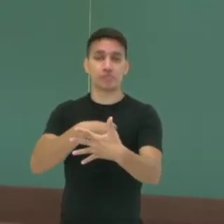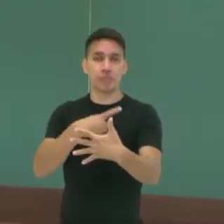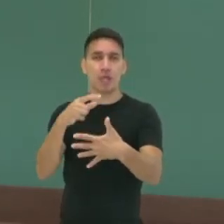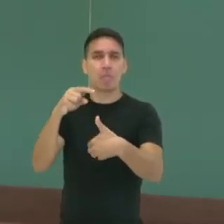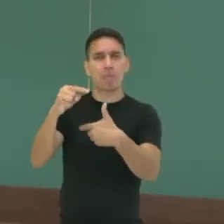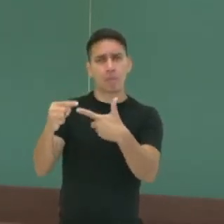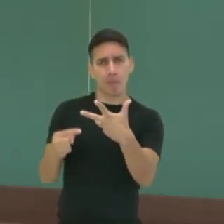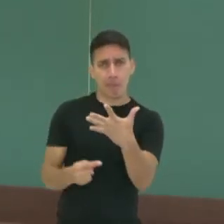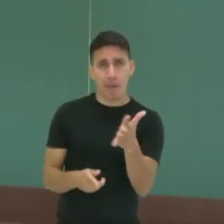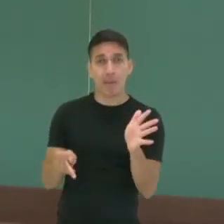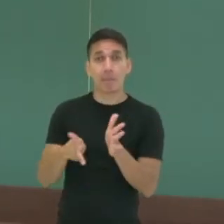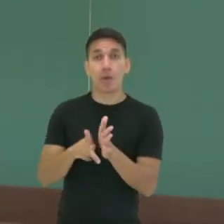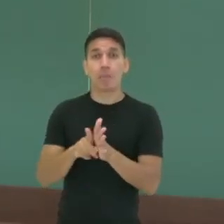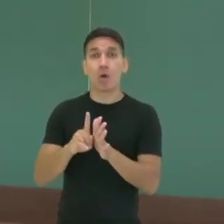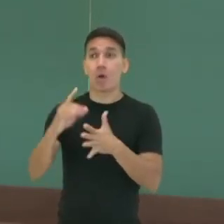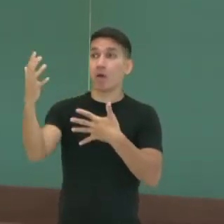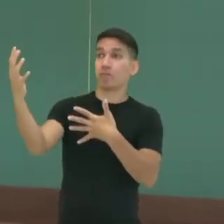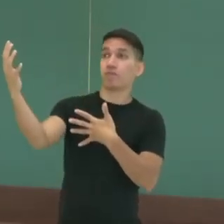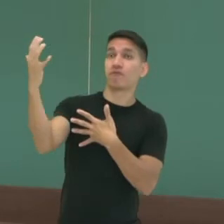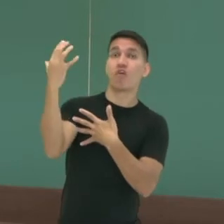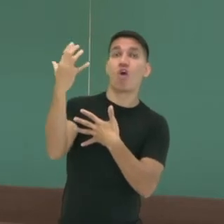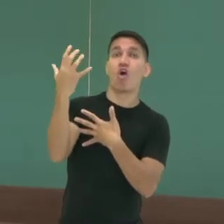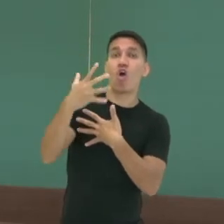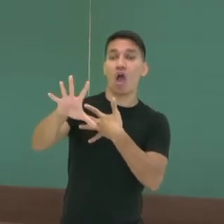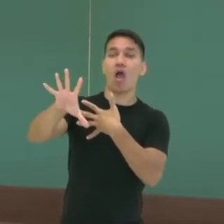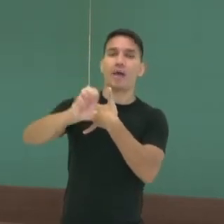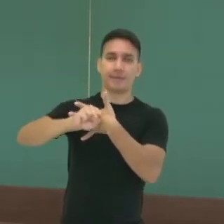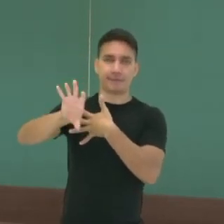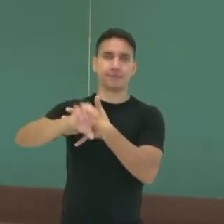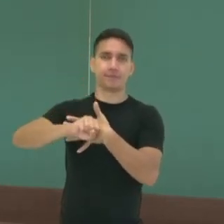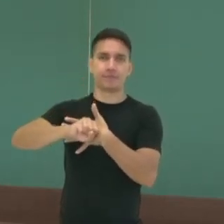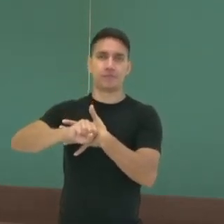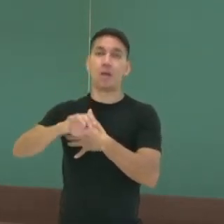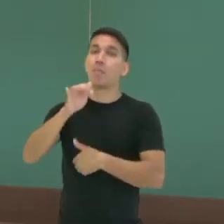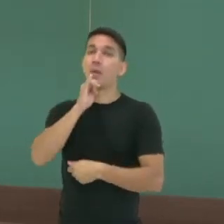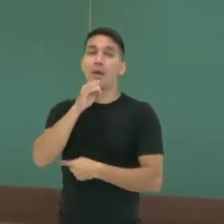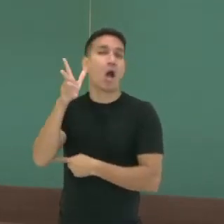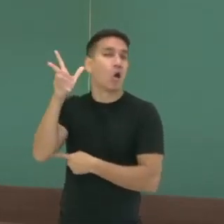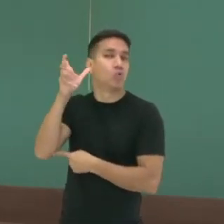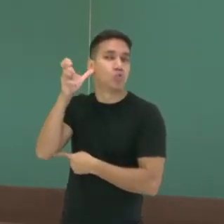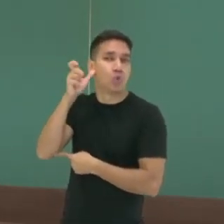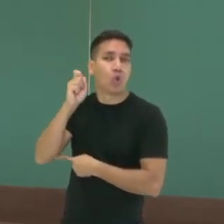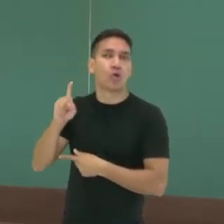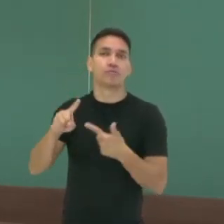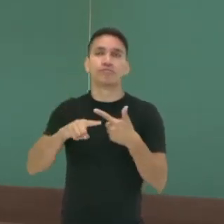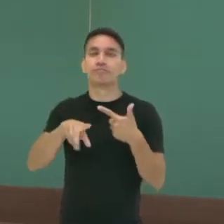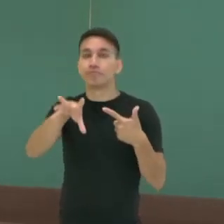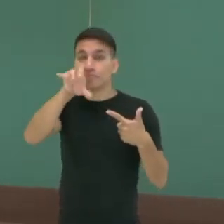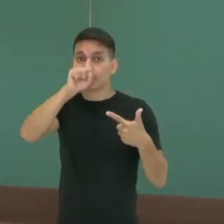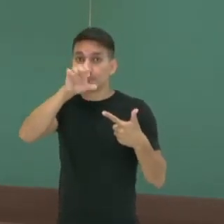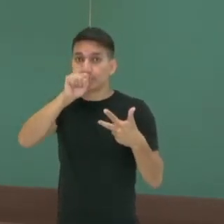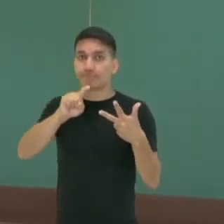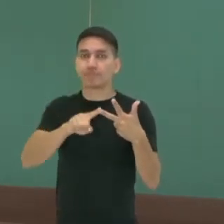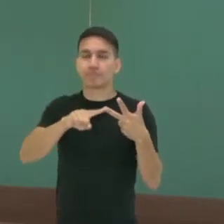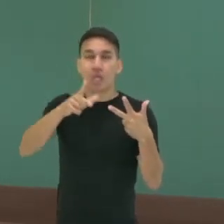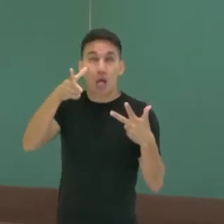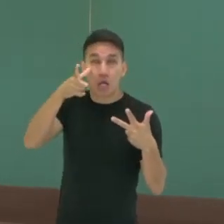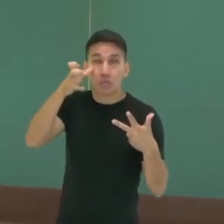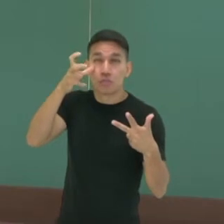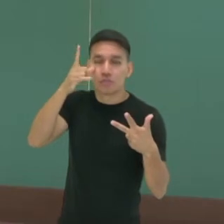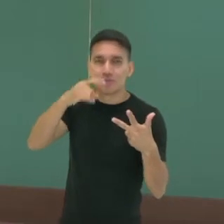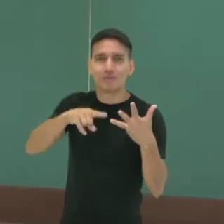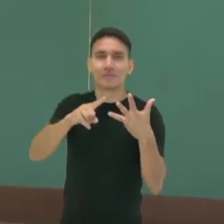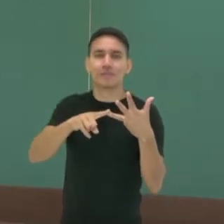estímulos externos, fora do seu corpo, como sons, aromas, luminosidade e